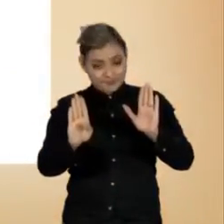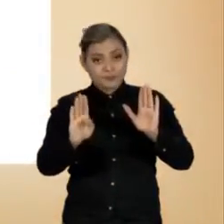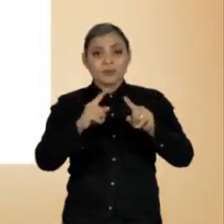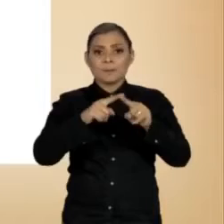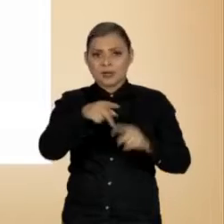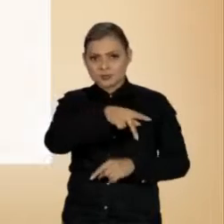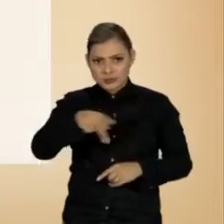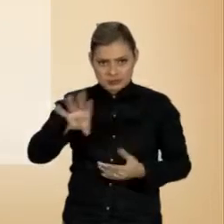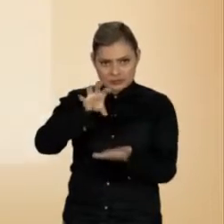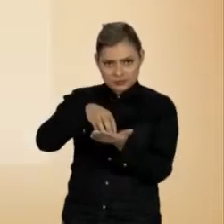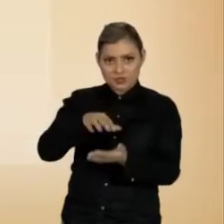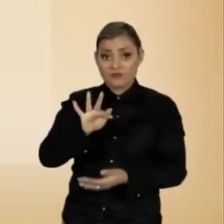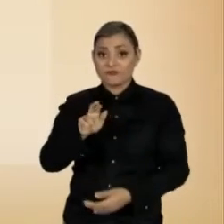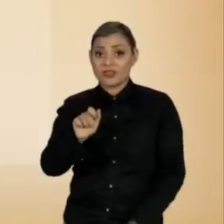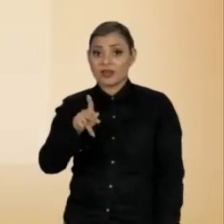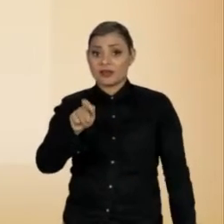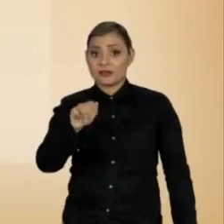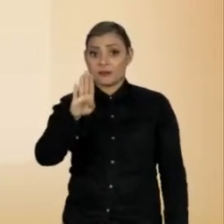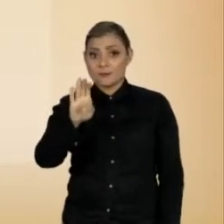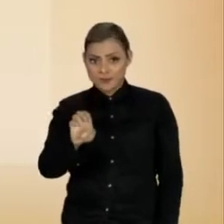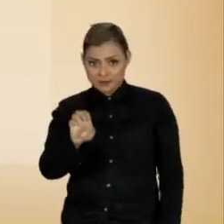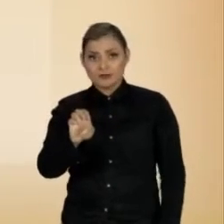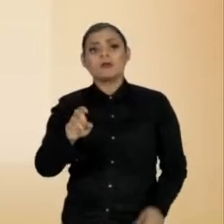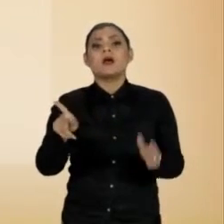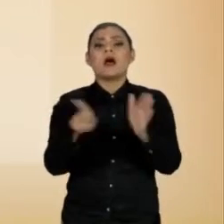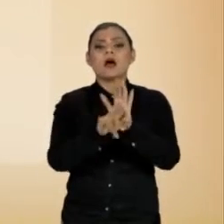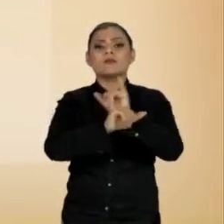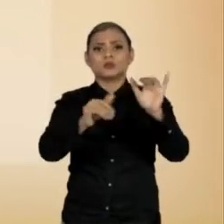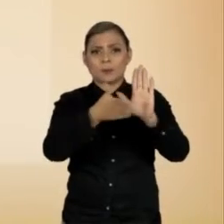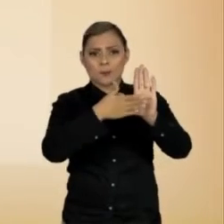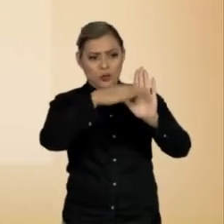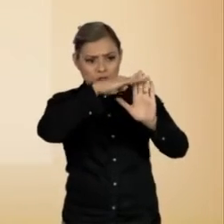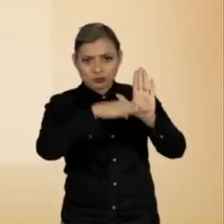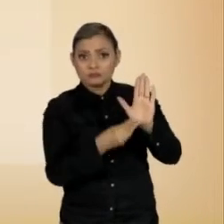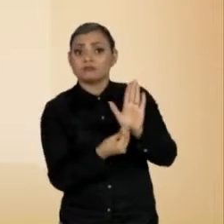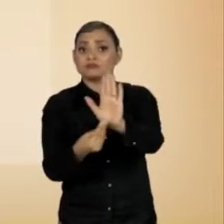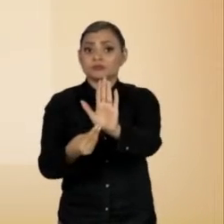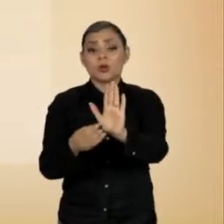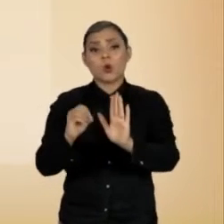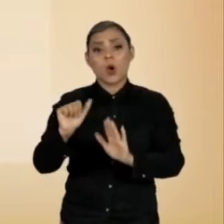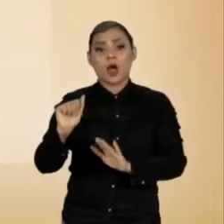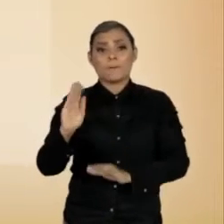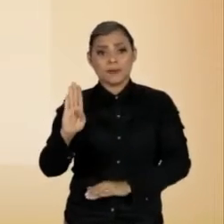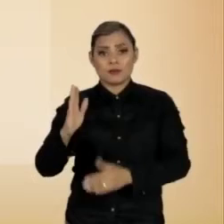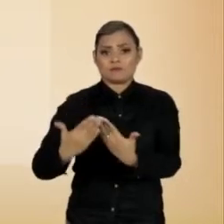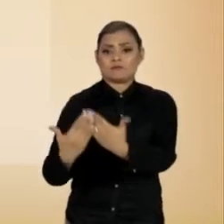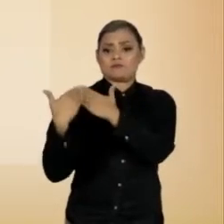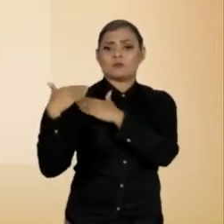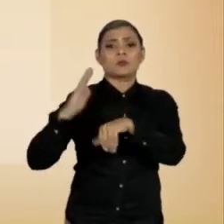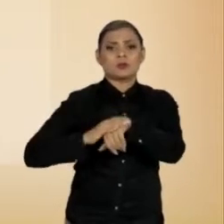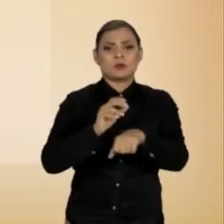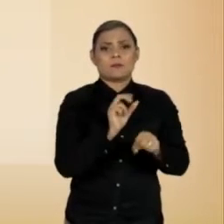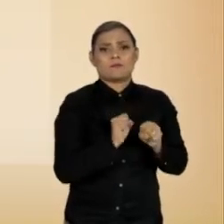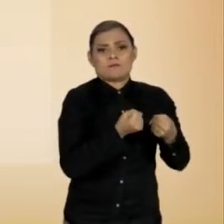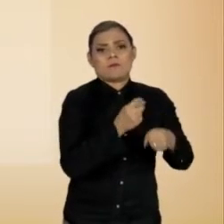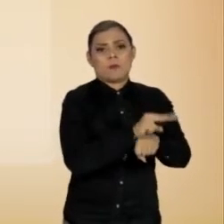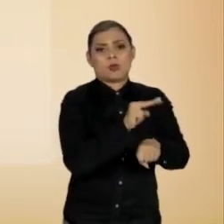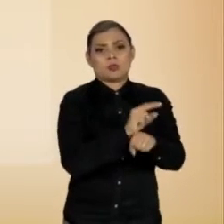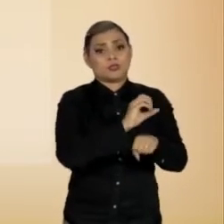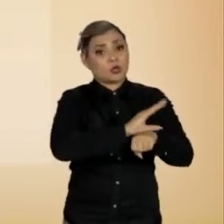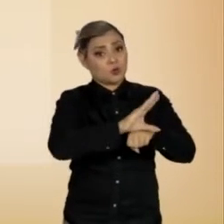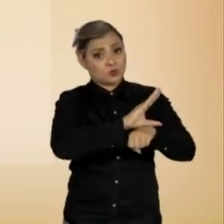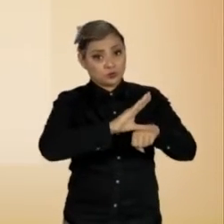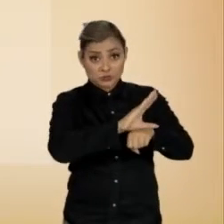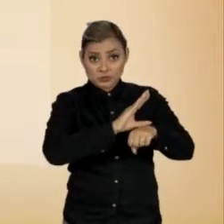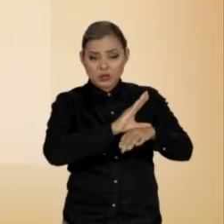o presidente da entidade, Felipe Santa Cruz, afirmou que ao propor a ação, a OAB cumpriu seu papel legal de defender a Constituição, a ordem